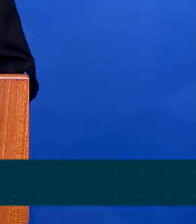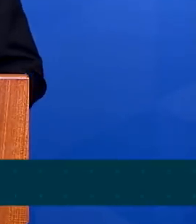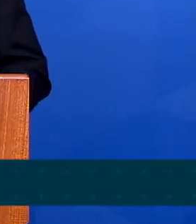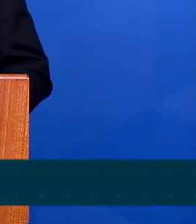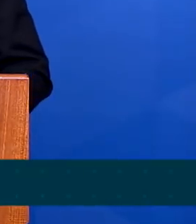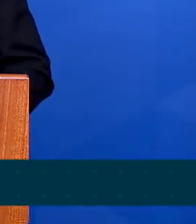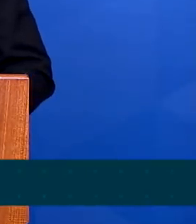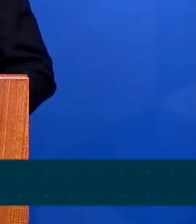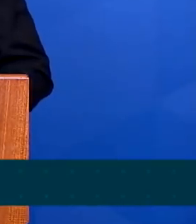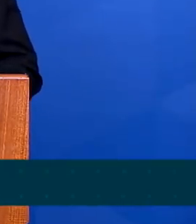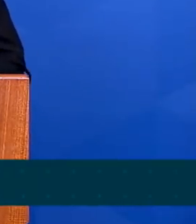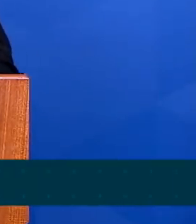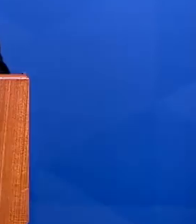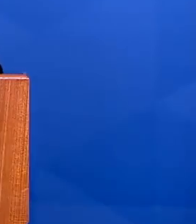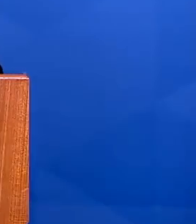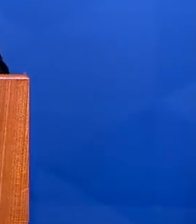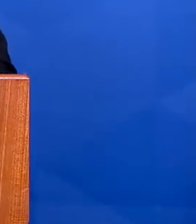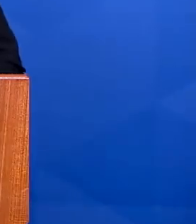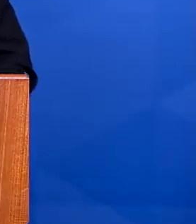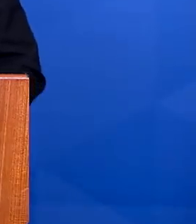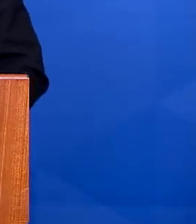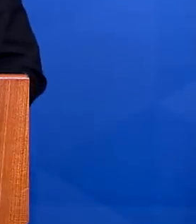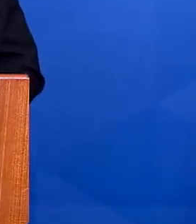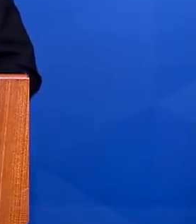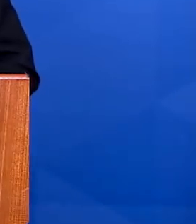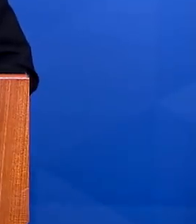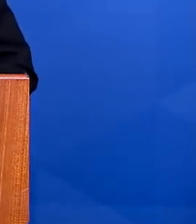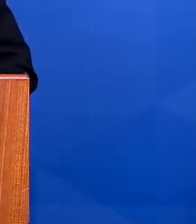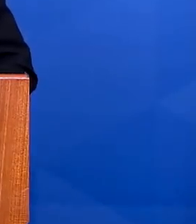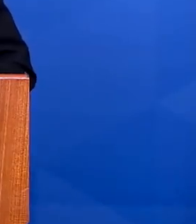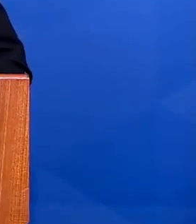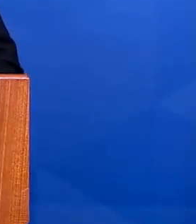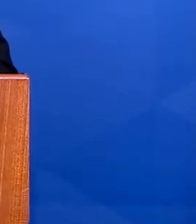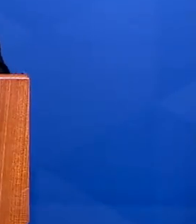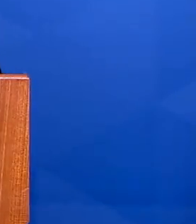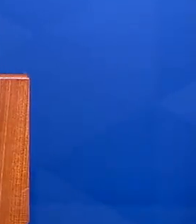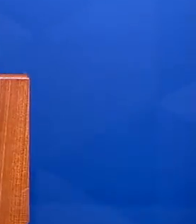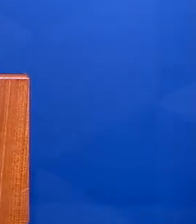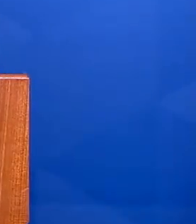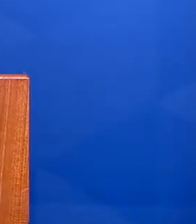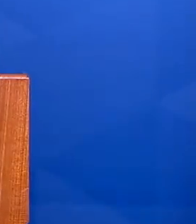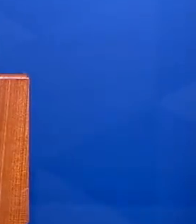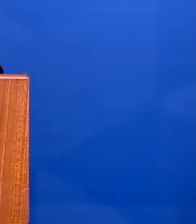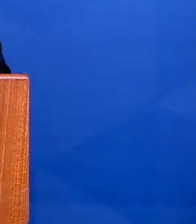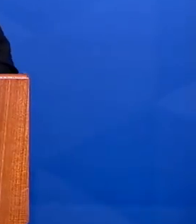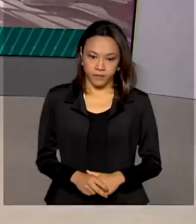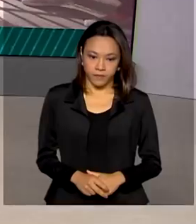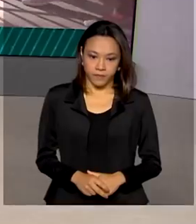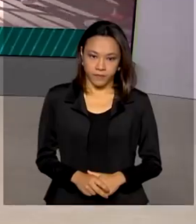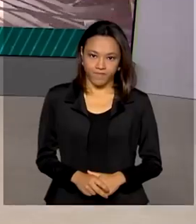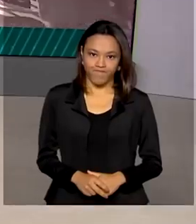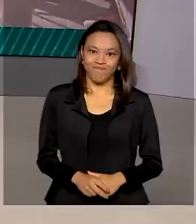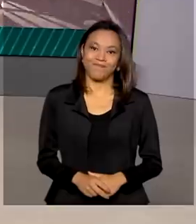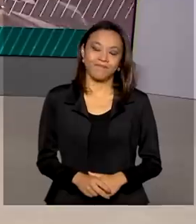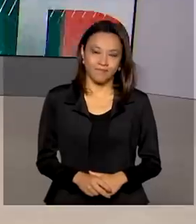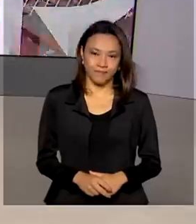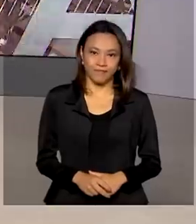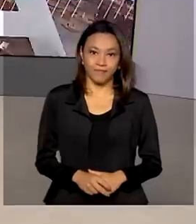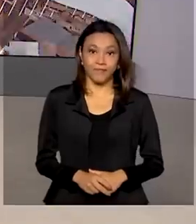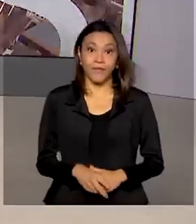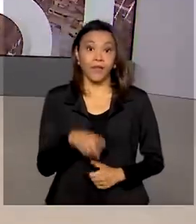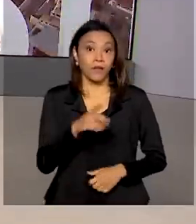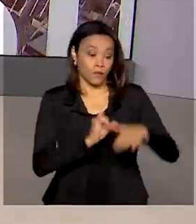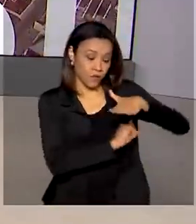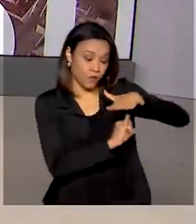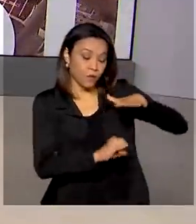desde o primeiro momento na luta contra a pandemia. O Instituto